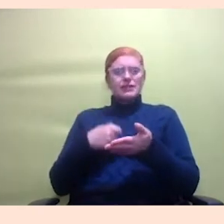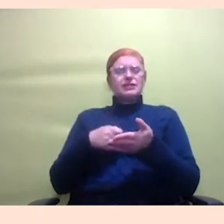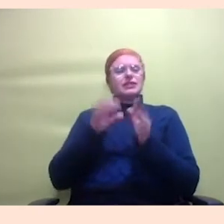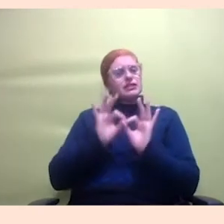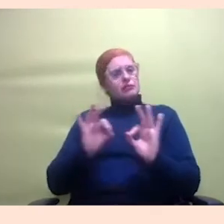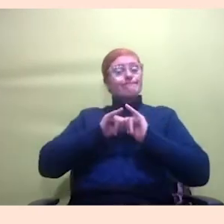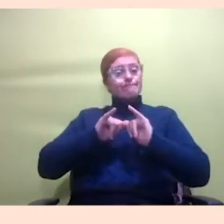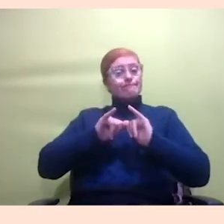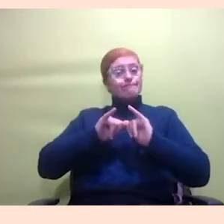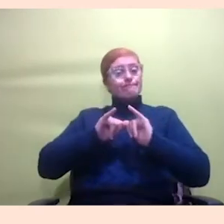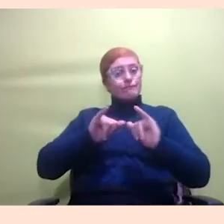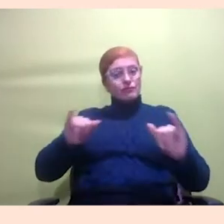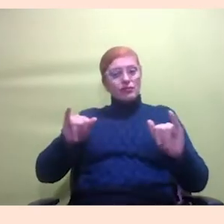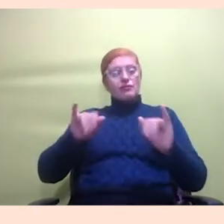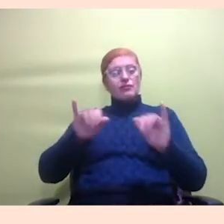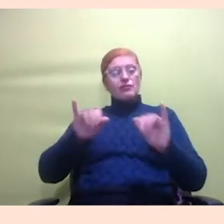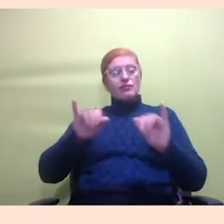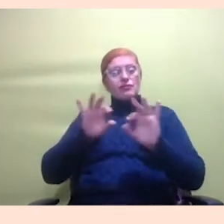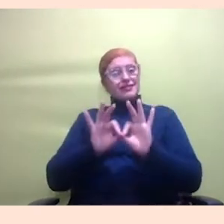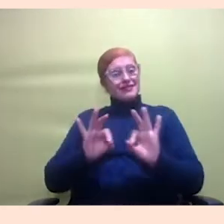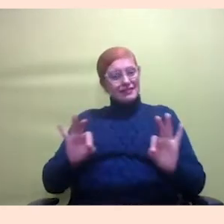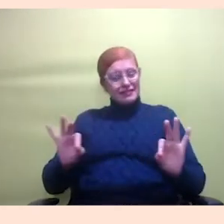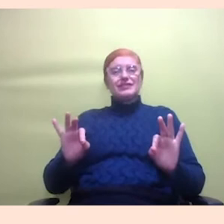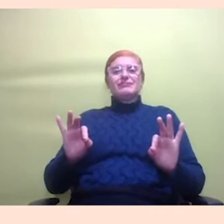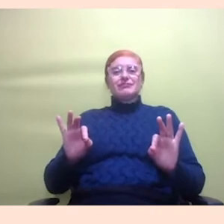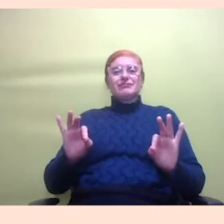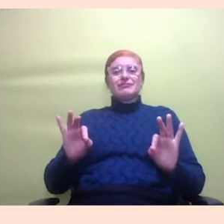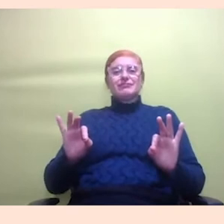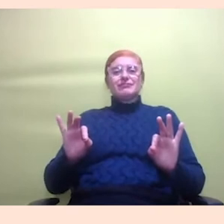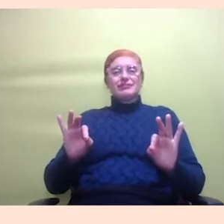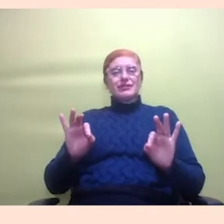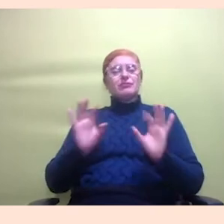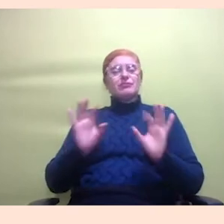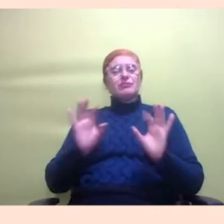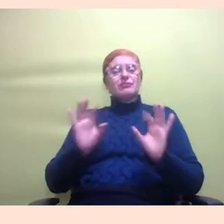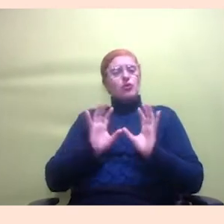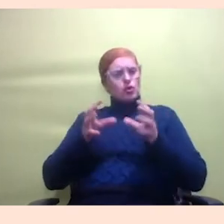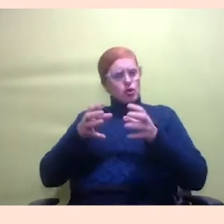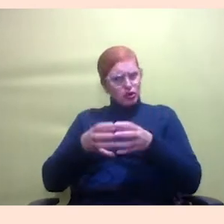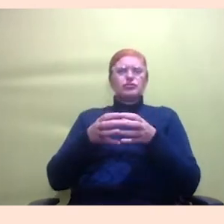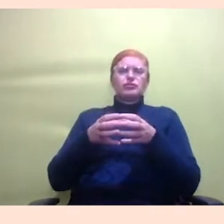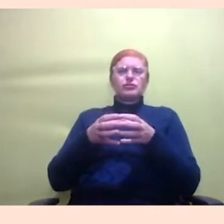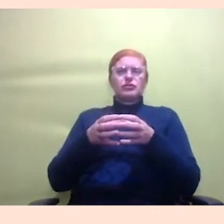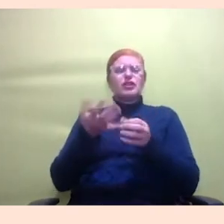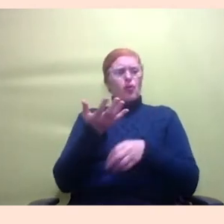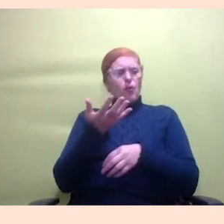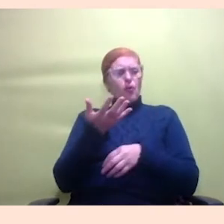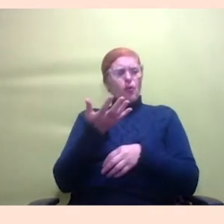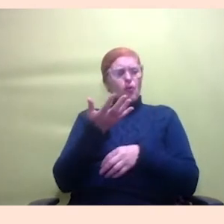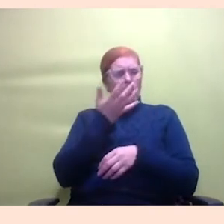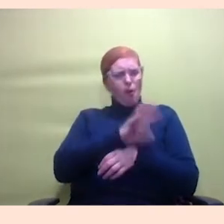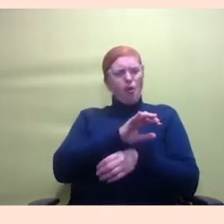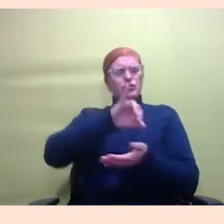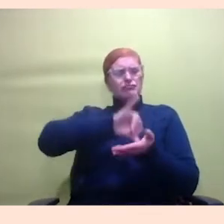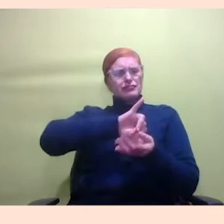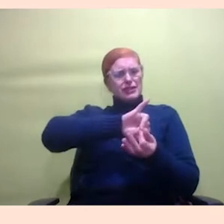é essa né é ser popular é ser coletiva é ser anticapitalista então a gente precisa pensar essas formas diversas de acesso ao conhecimento e aí a gente